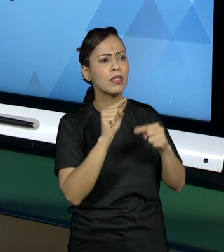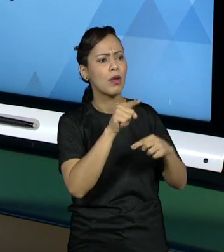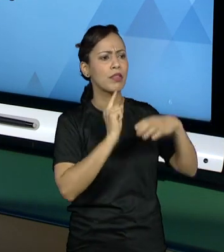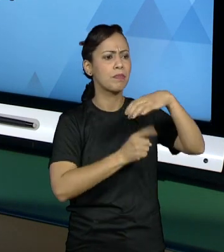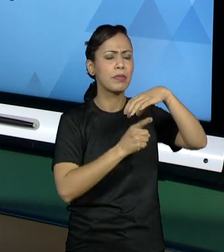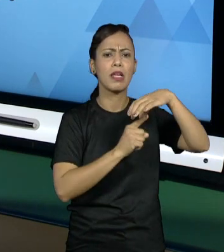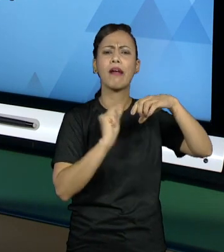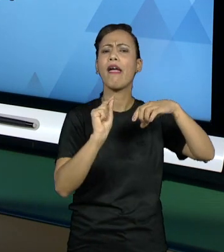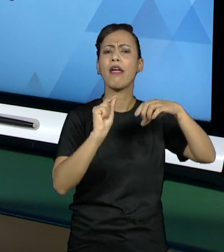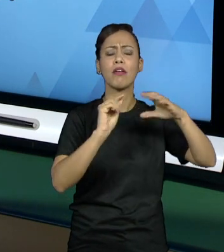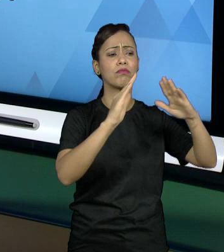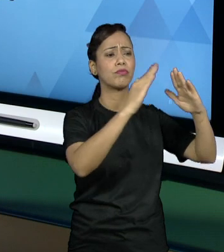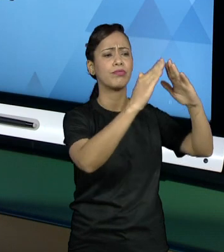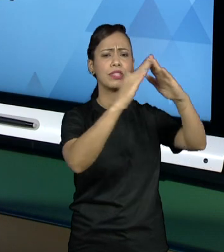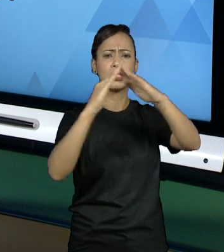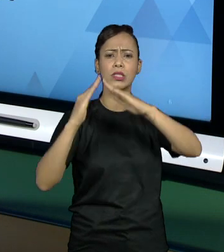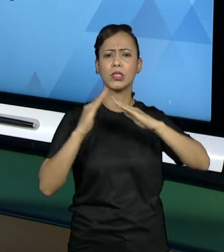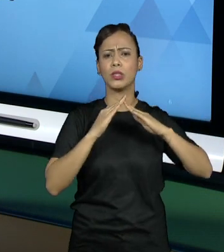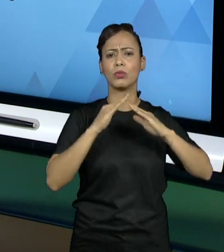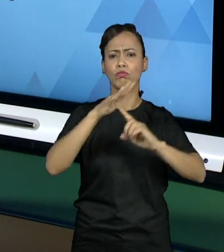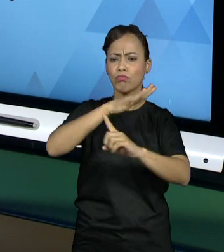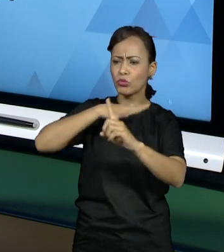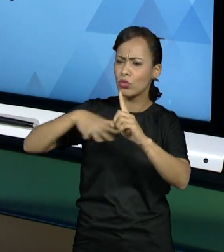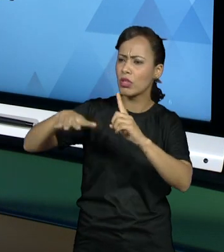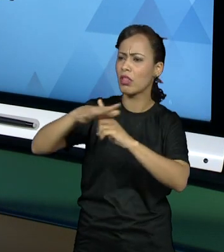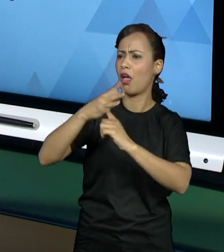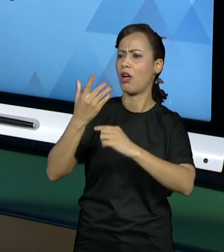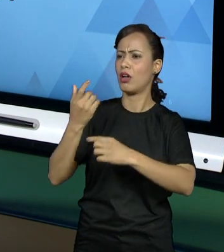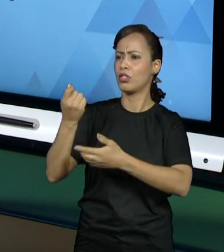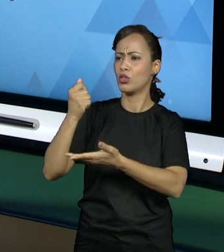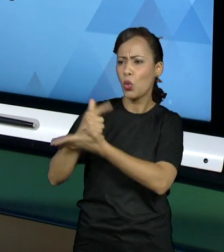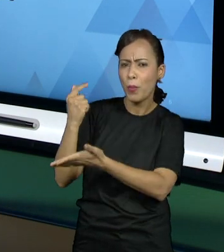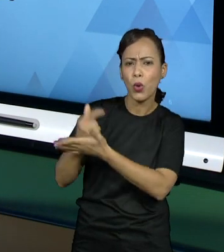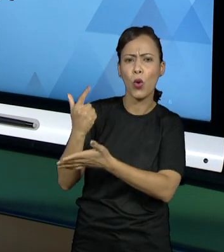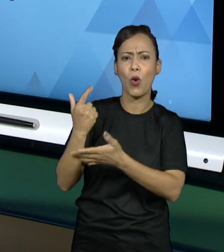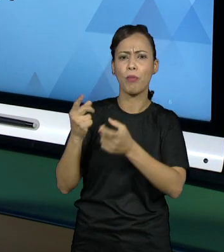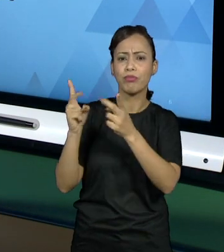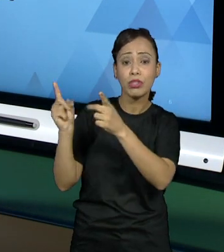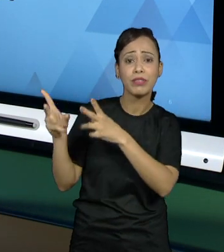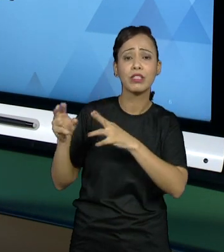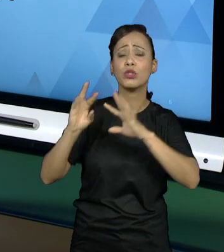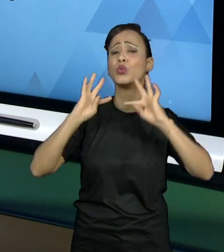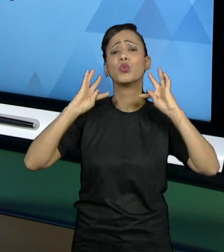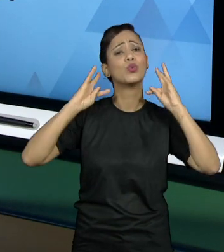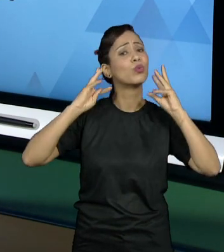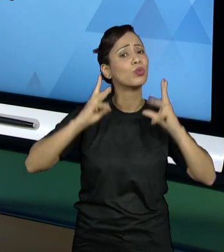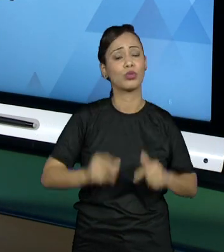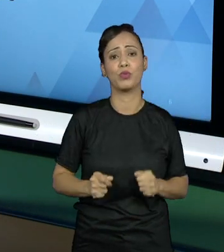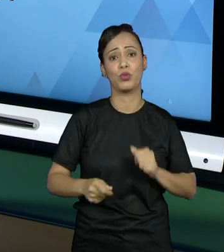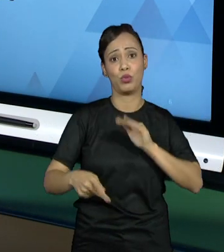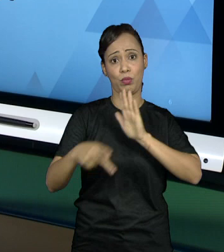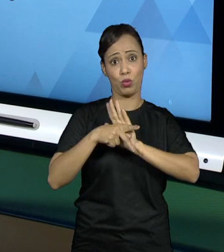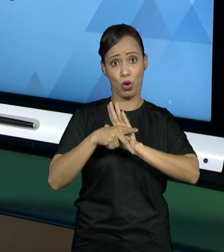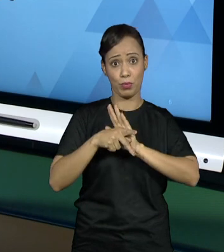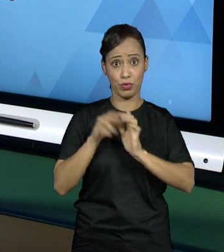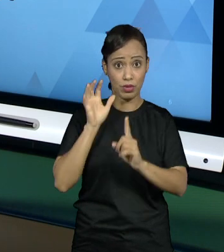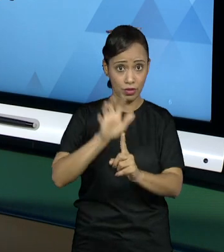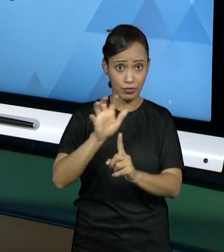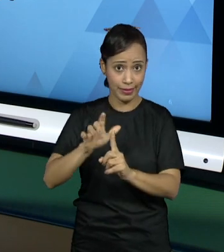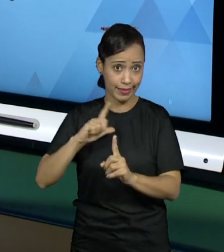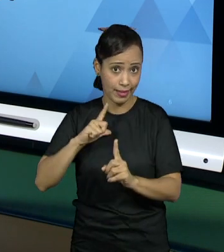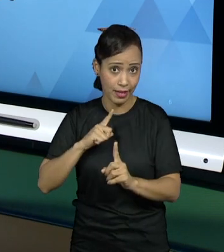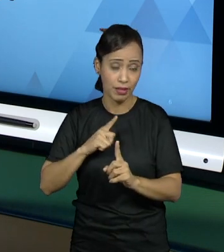os vizinhos, todo mundo que a sua organização influencia ou é influenciada por ele, pode ser um